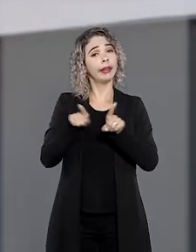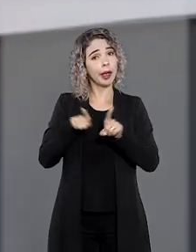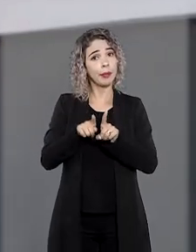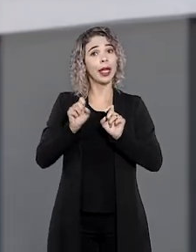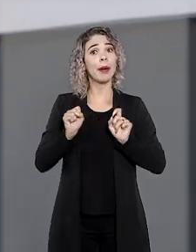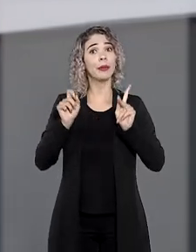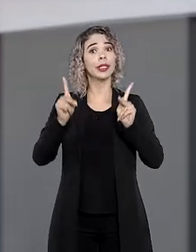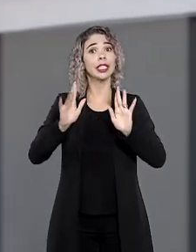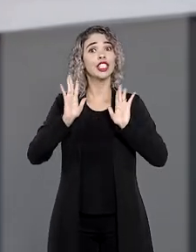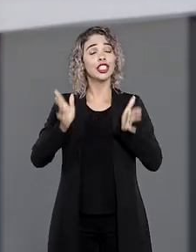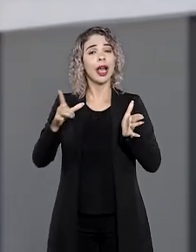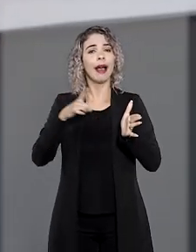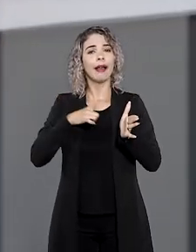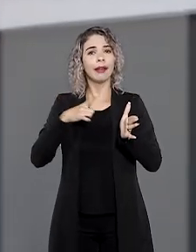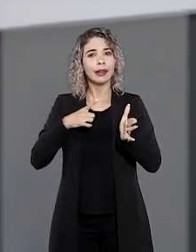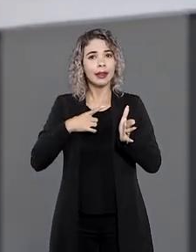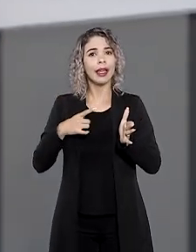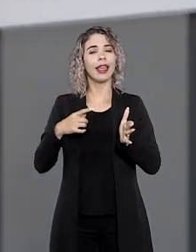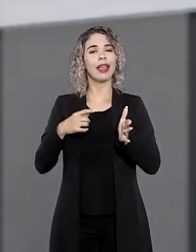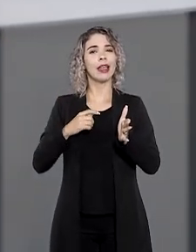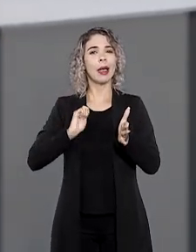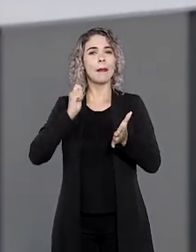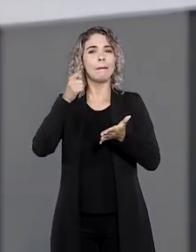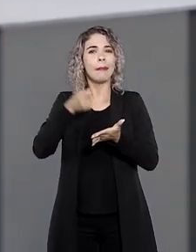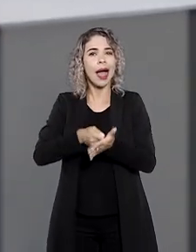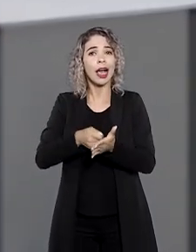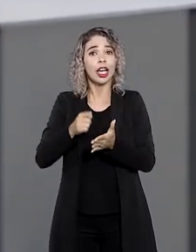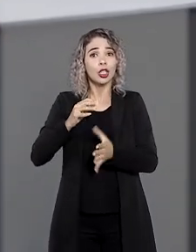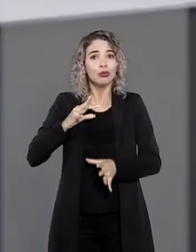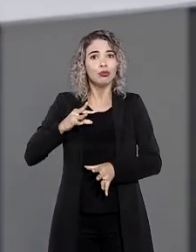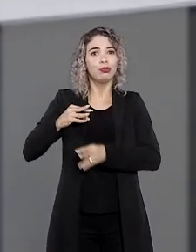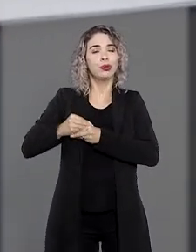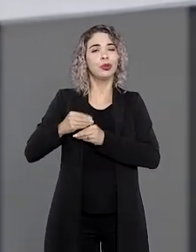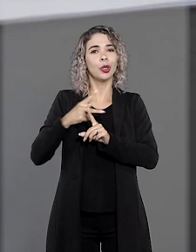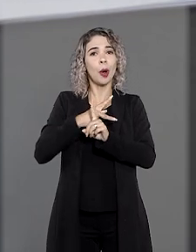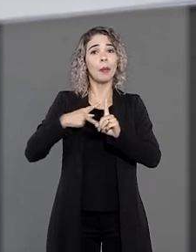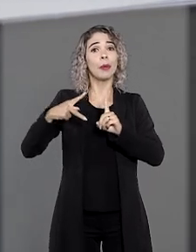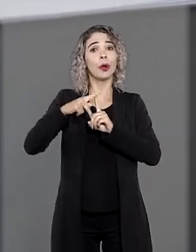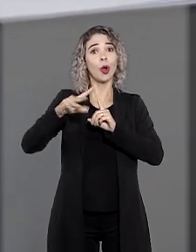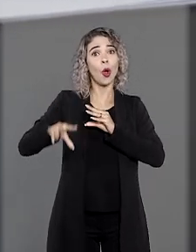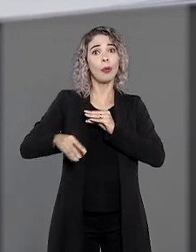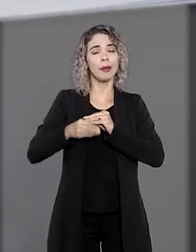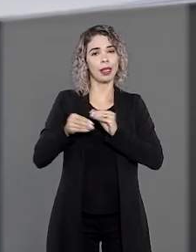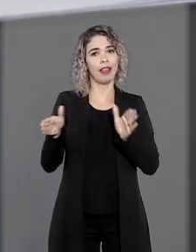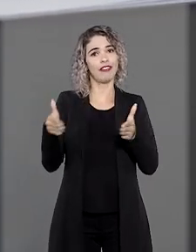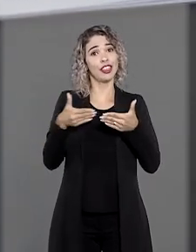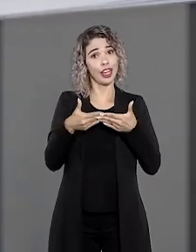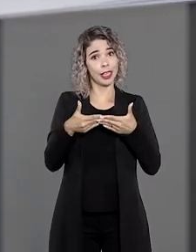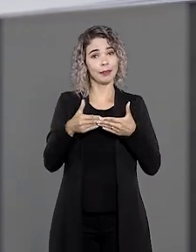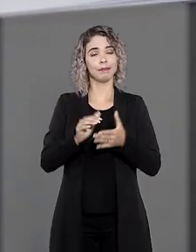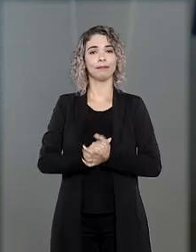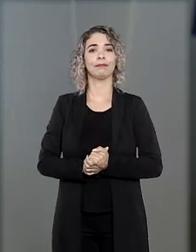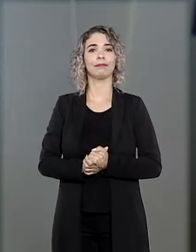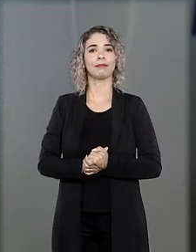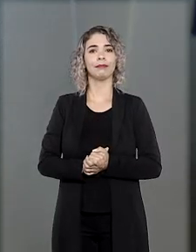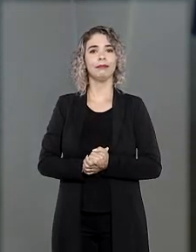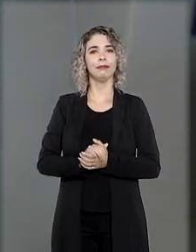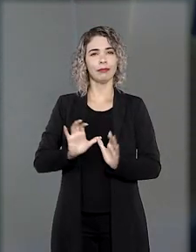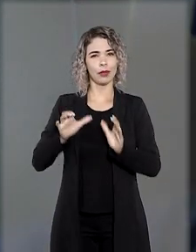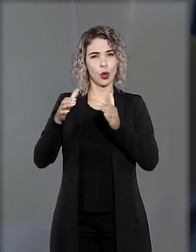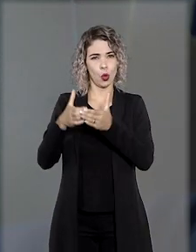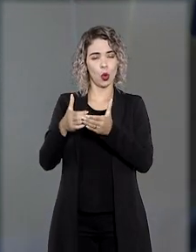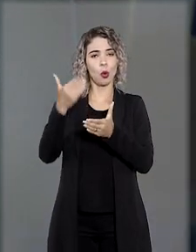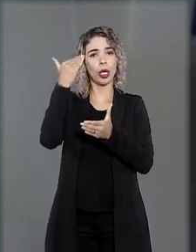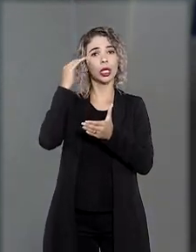extensíveis aos aposentados que realizam operação de crédito com entidades de previdência complementar fechada. Para a